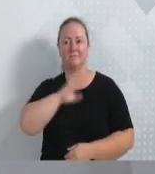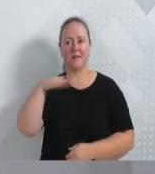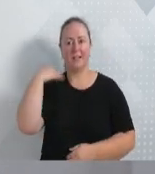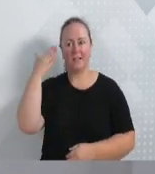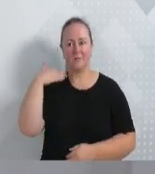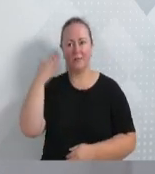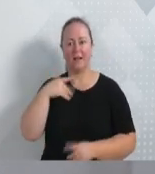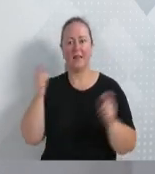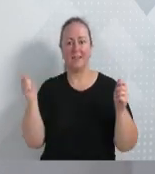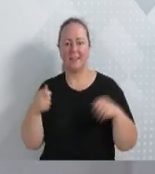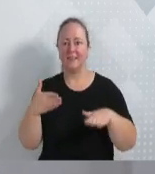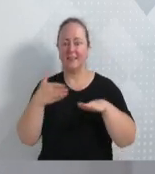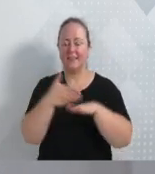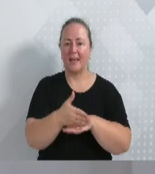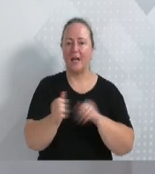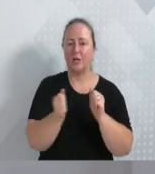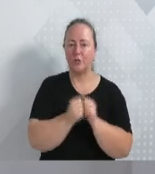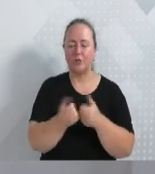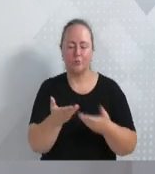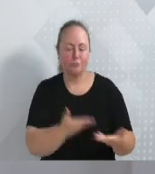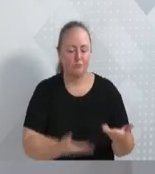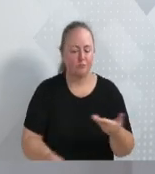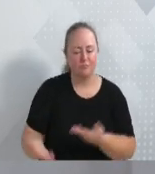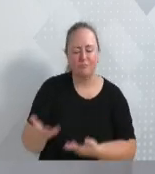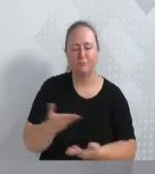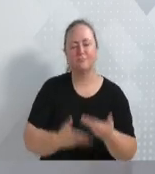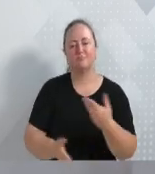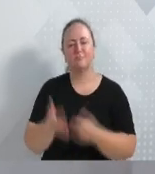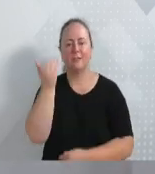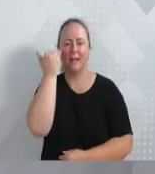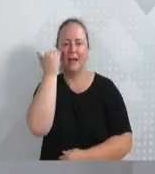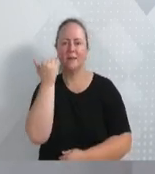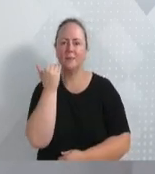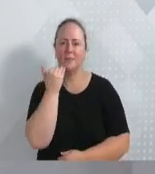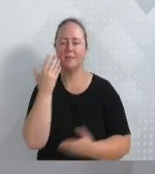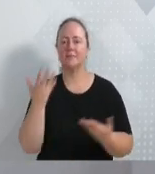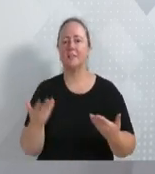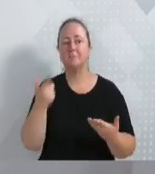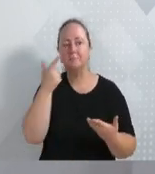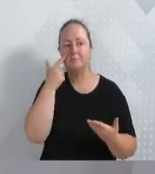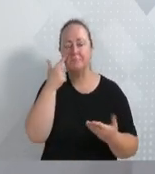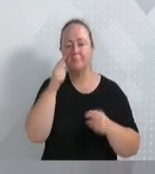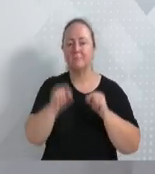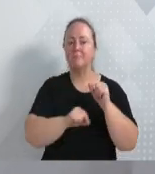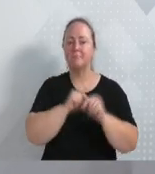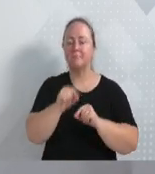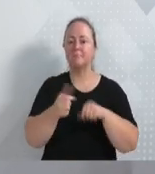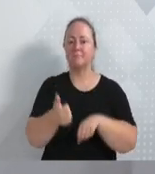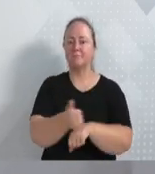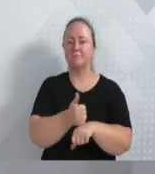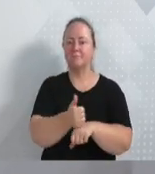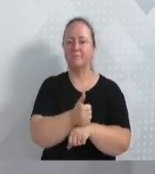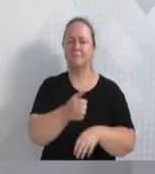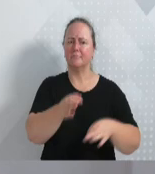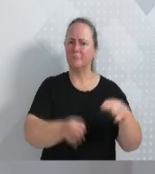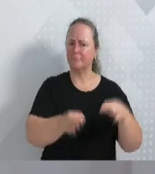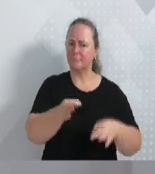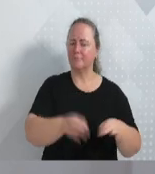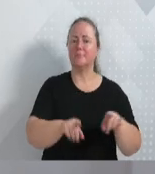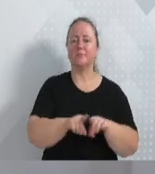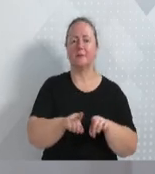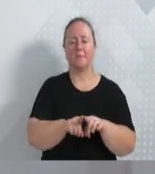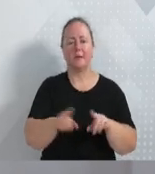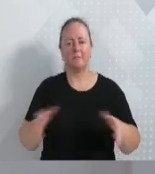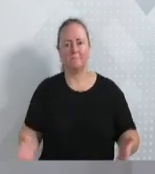disponibilizaram para irem conversar com os adolescentes sobre as possibilidades das carreiras jurídicas e, principalmente, para